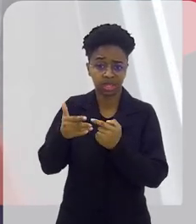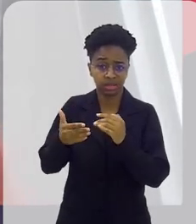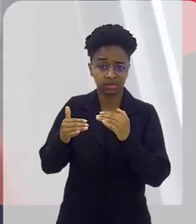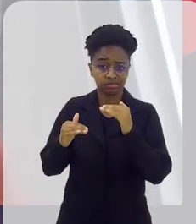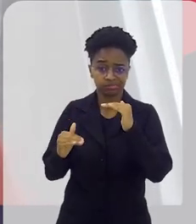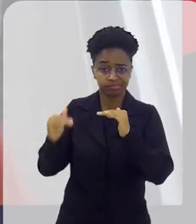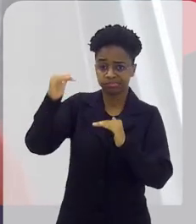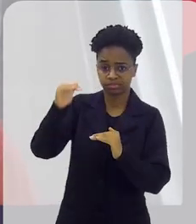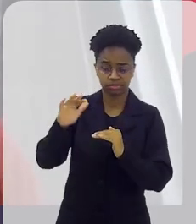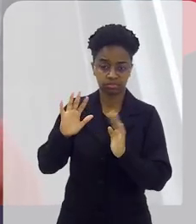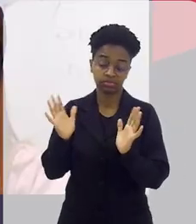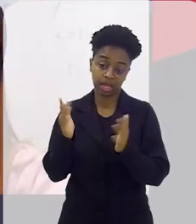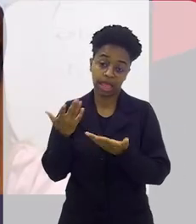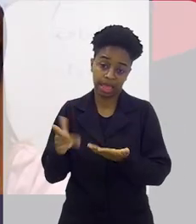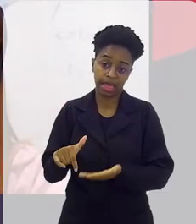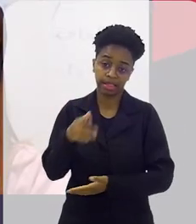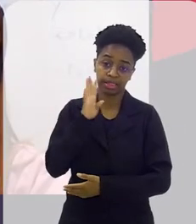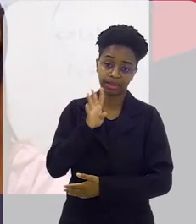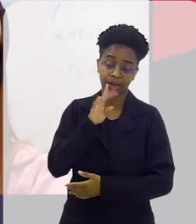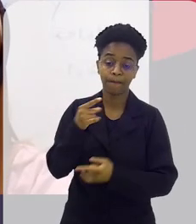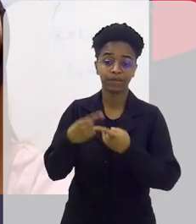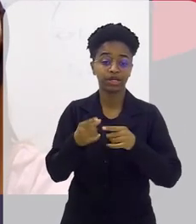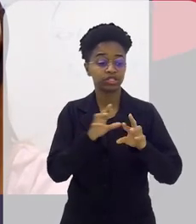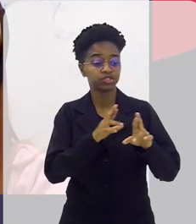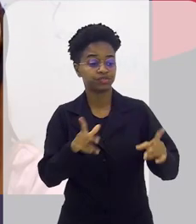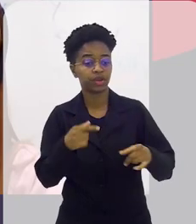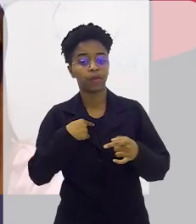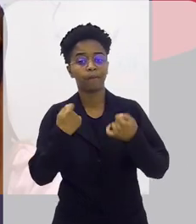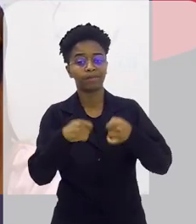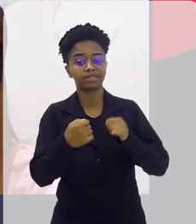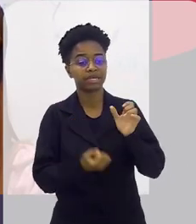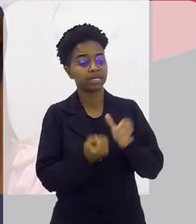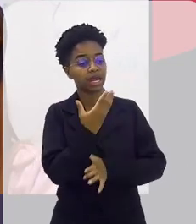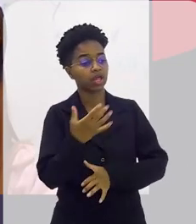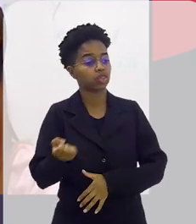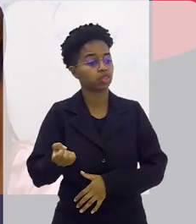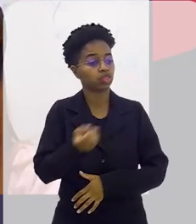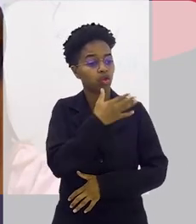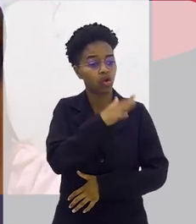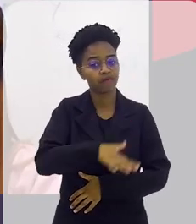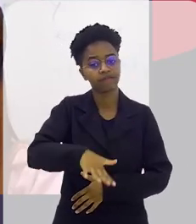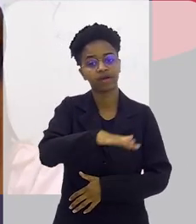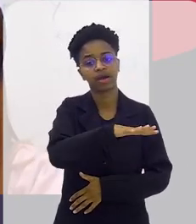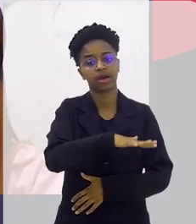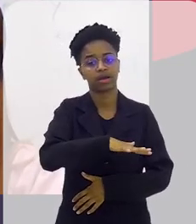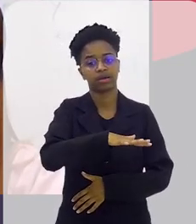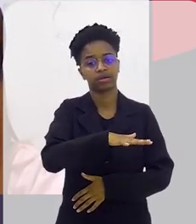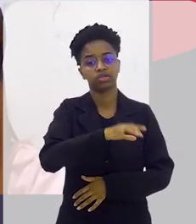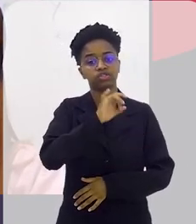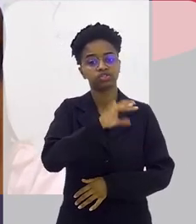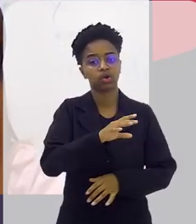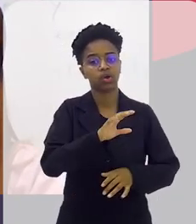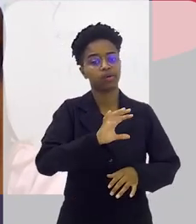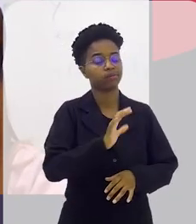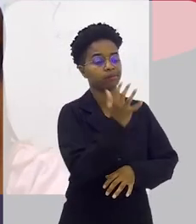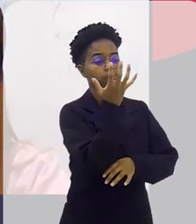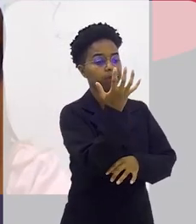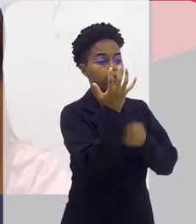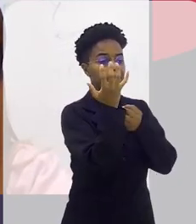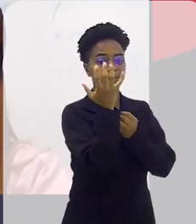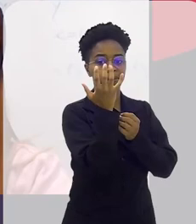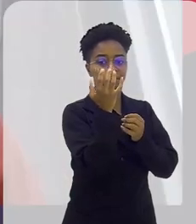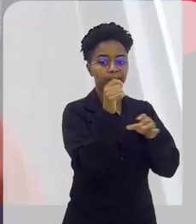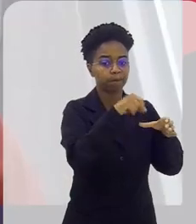tem mais nenhum. Isso que é legal. É diferente de eu ter que abrir um novo campo, eu simplesmente plantar